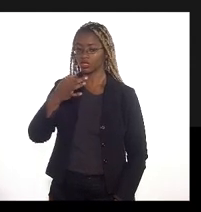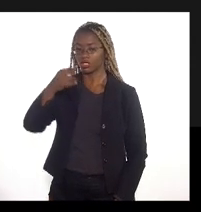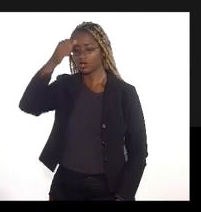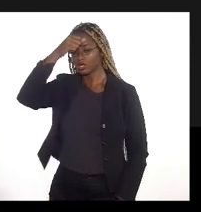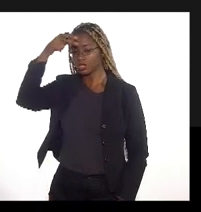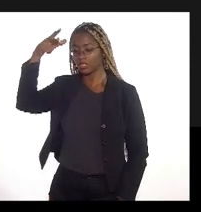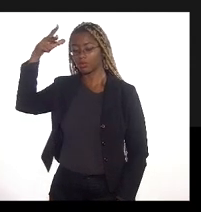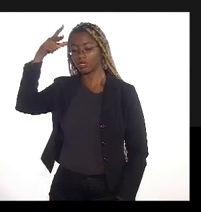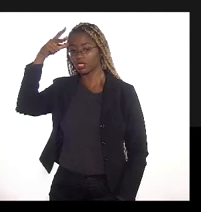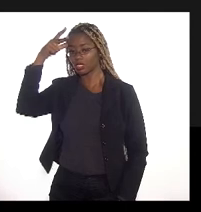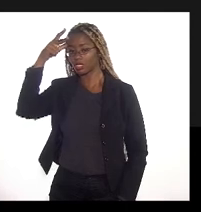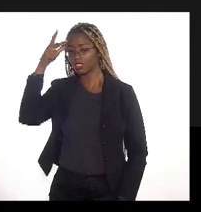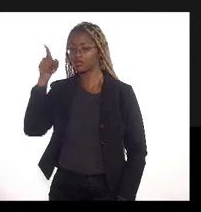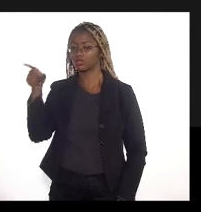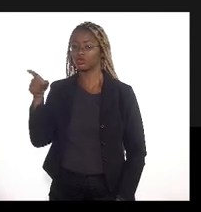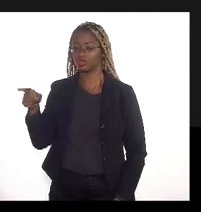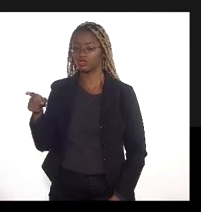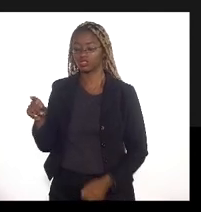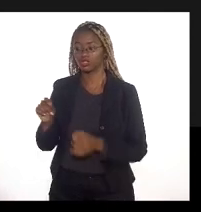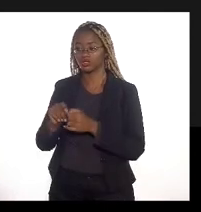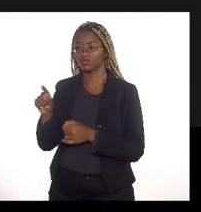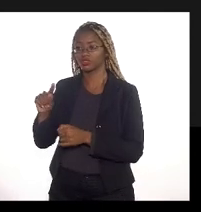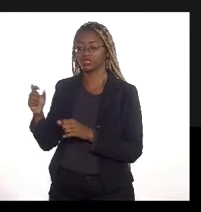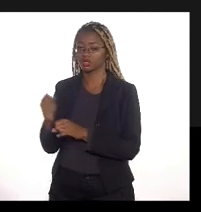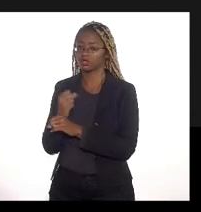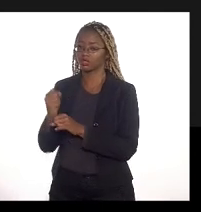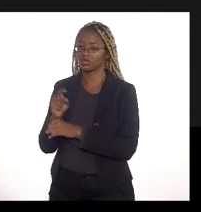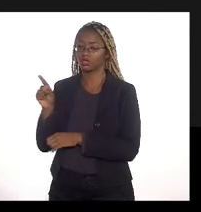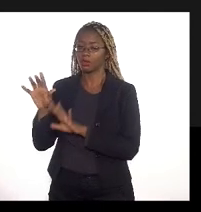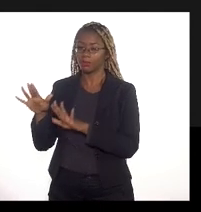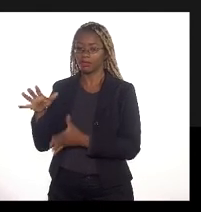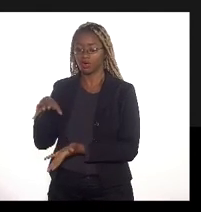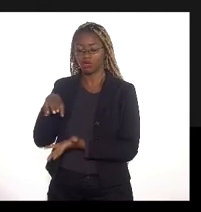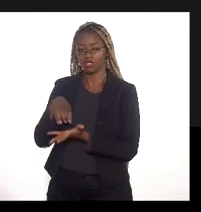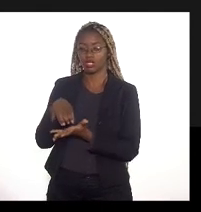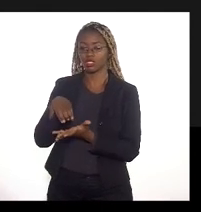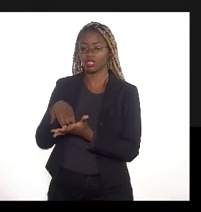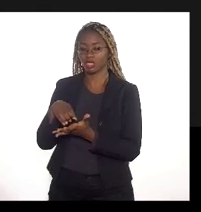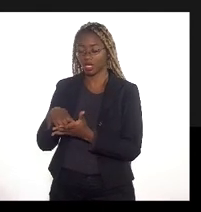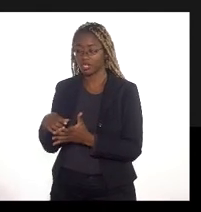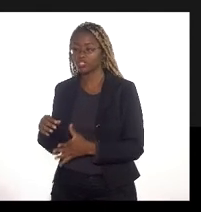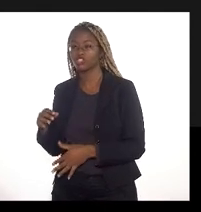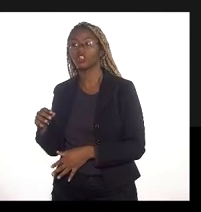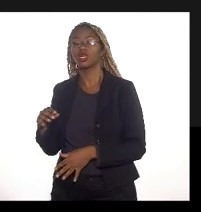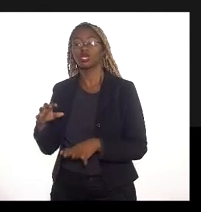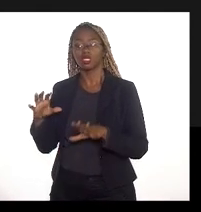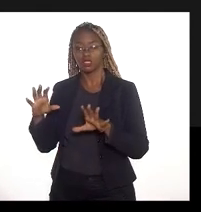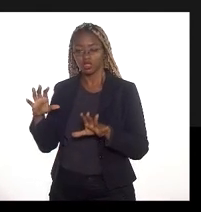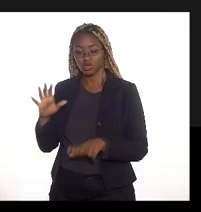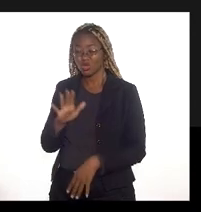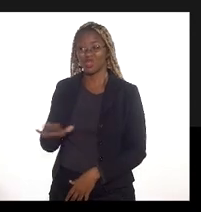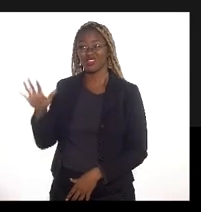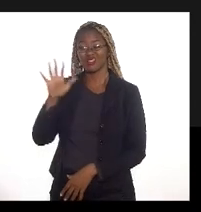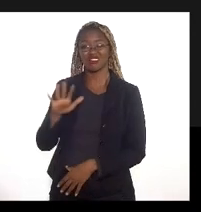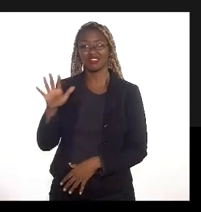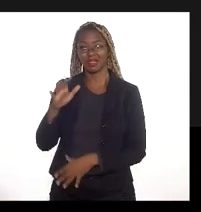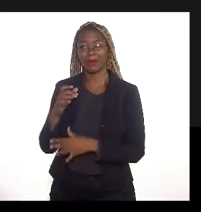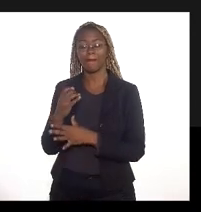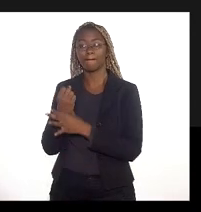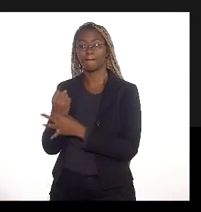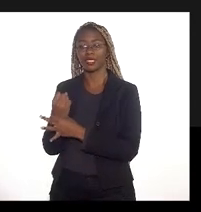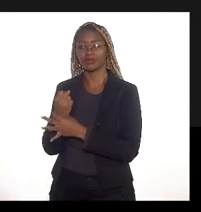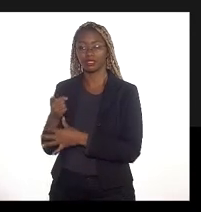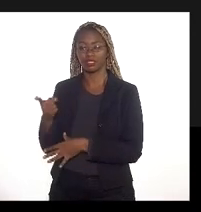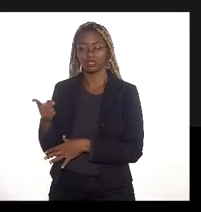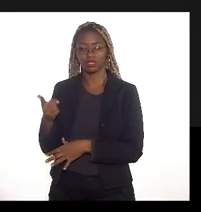sobre ao invés do empreendimento ali uma unidade de conservação integral estadual conversada com todas as cidades